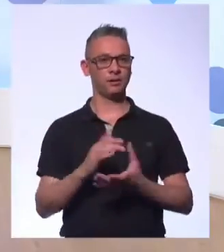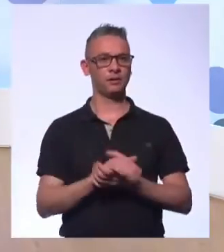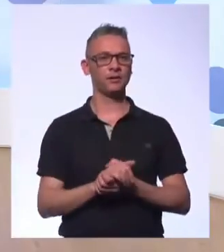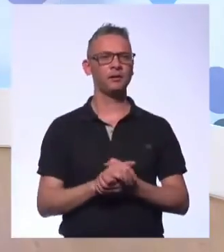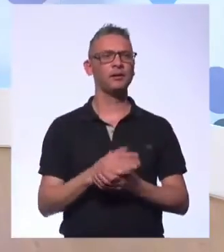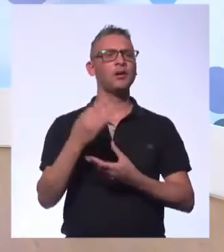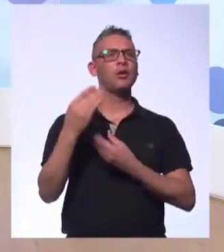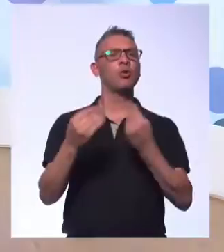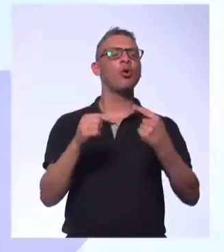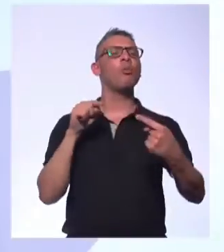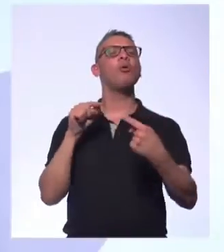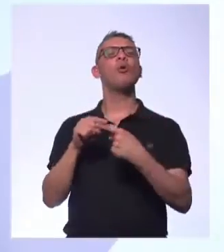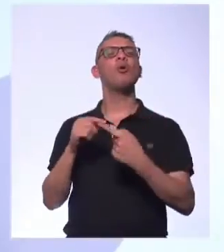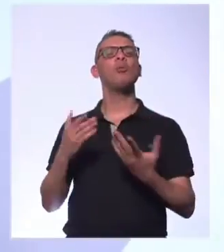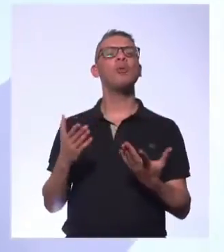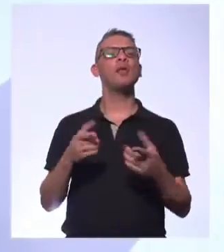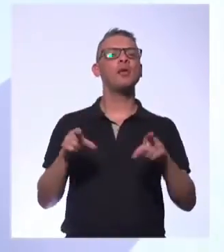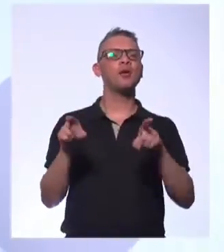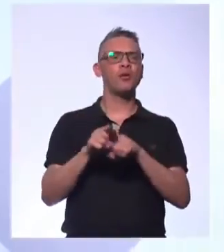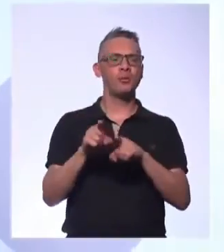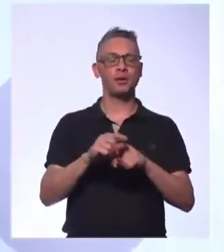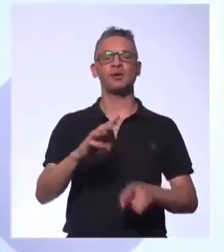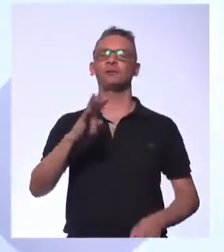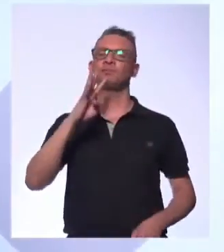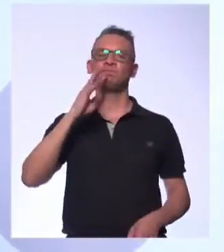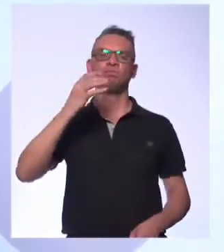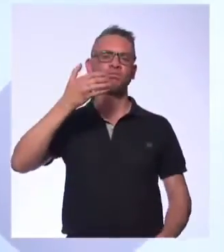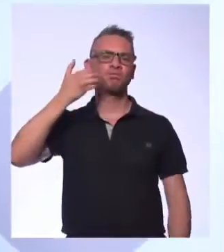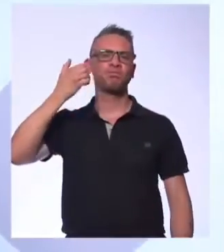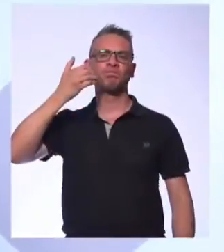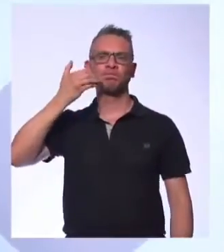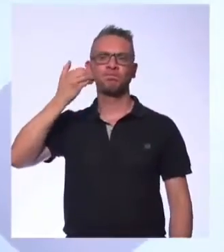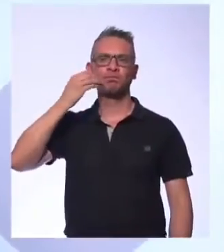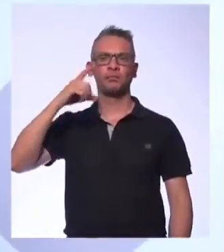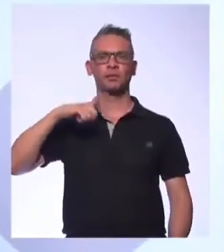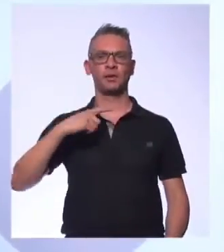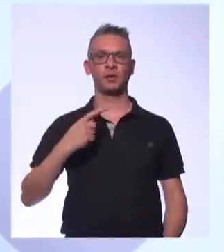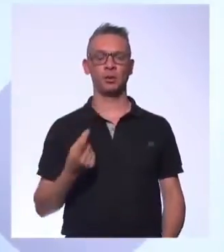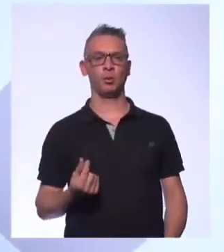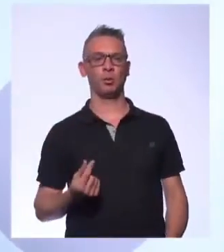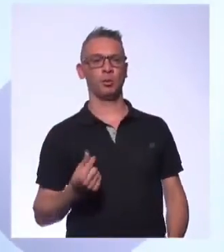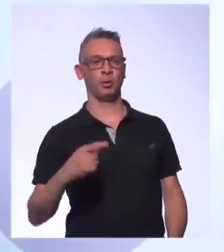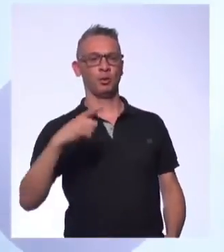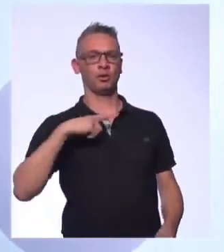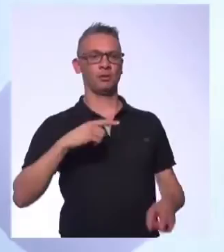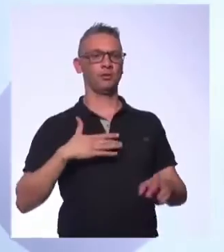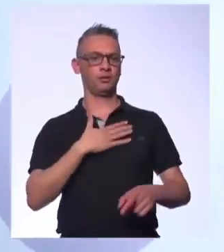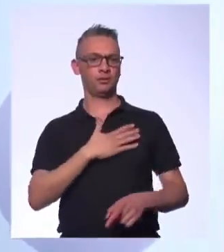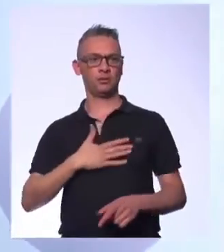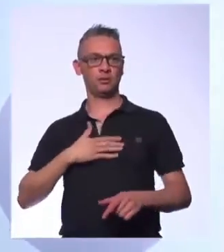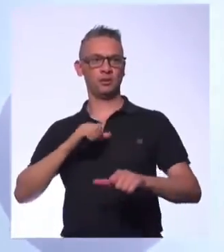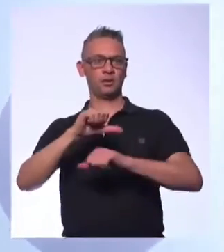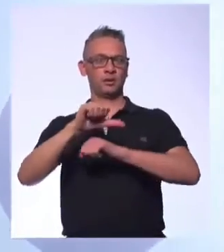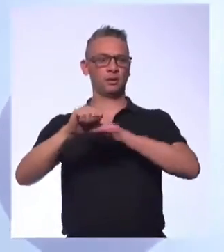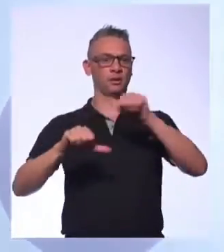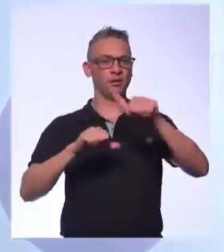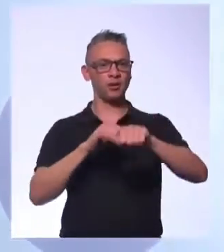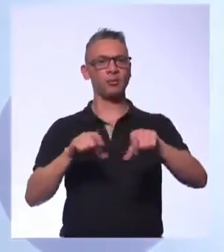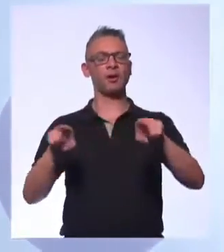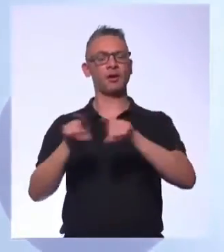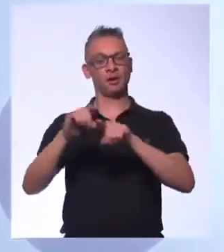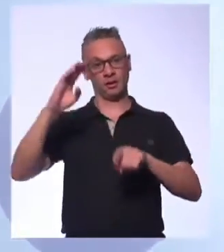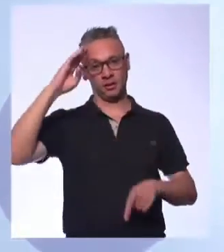como isso tem tudo a ver, isso gera o quê? Gera conhecimento, gera riqueza, satisfação em transformar e principalmente